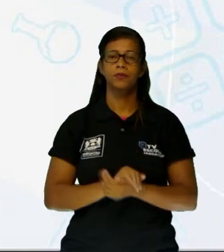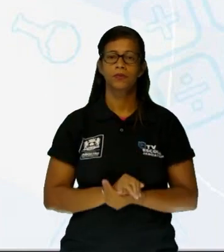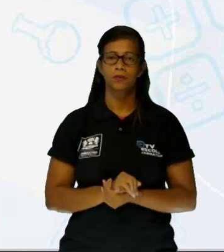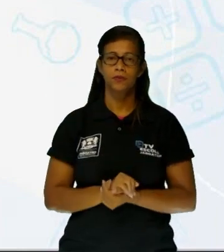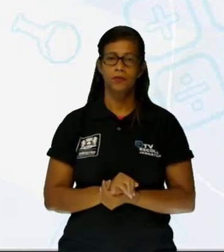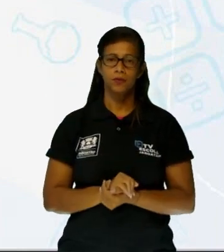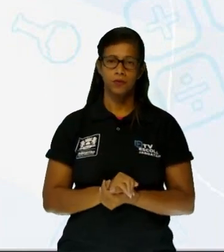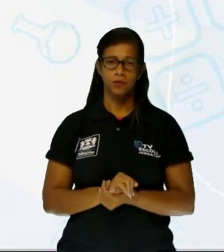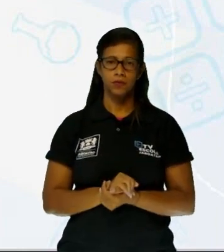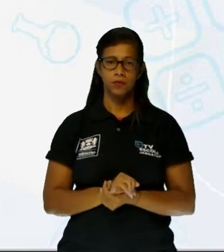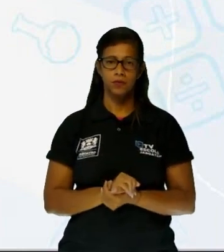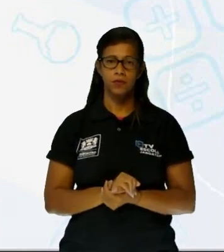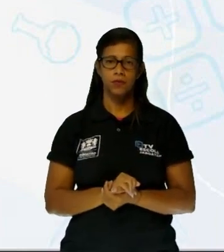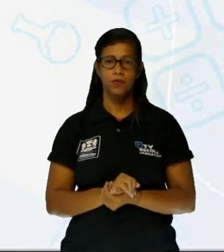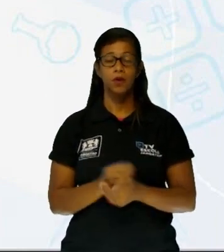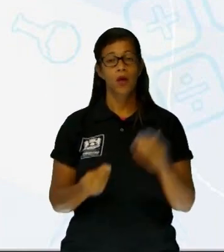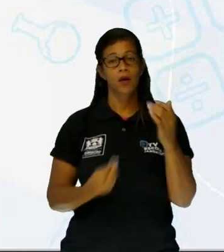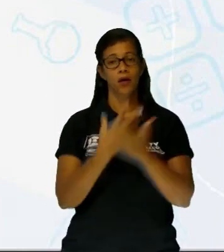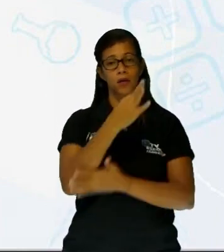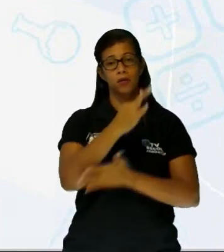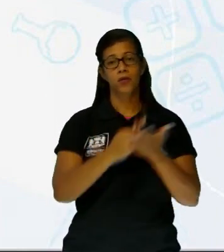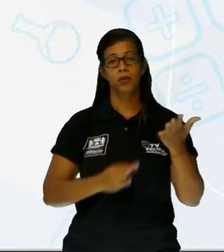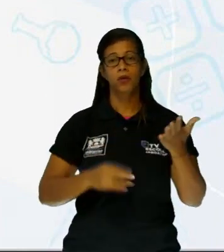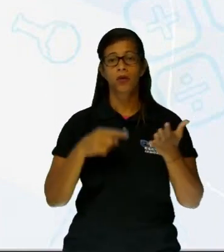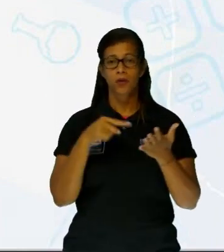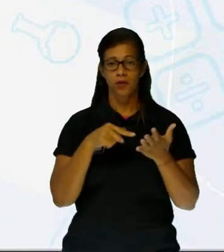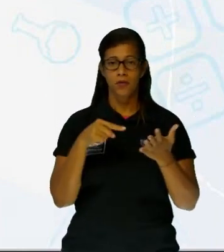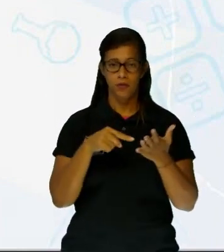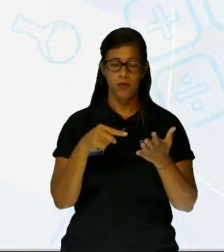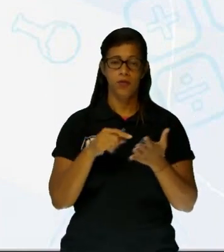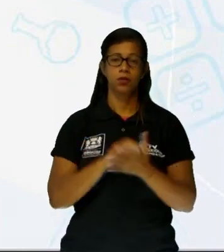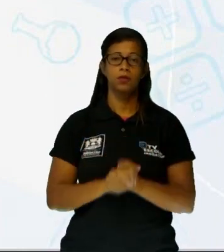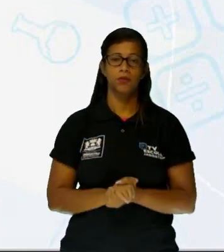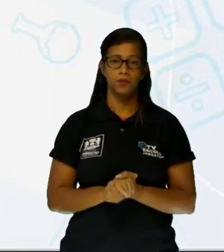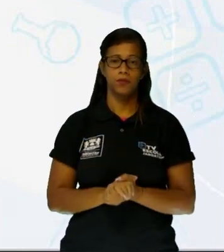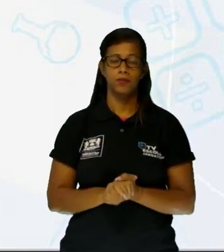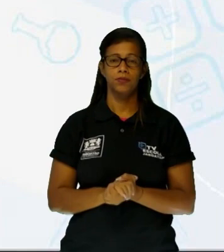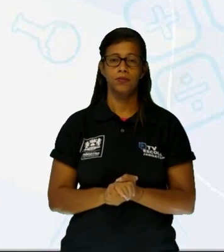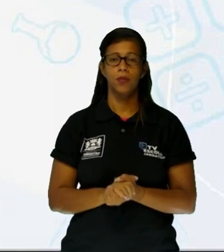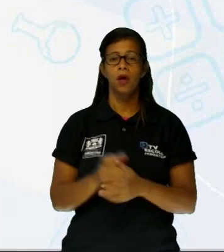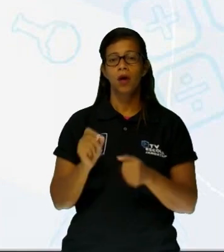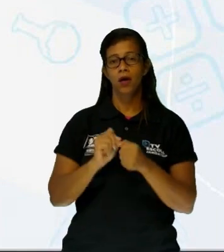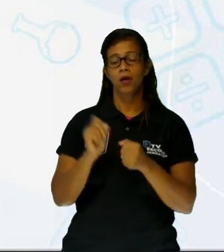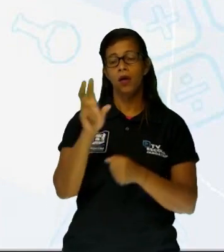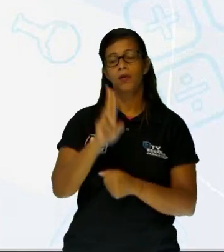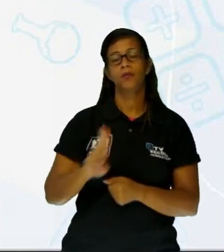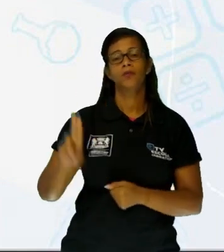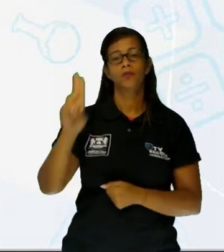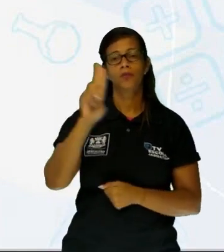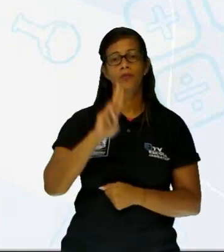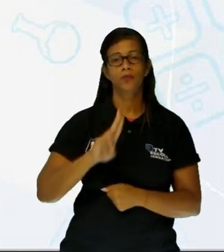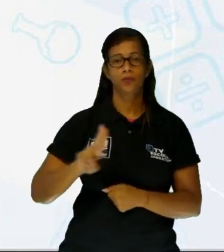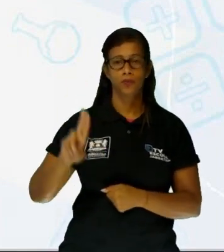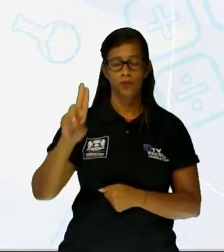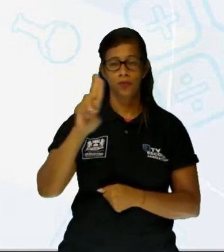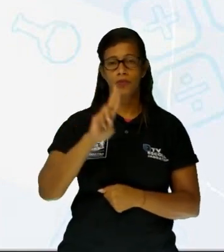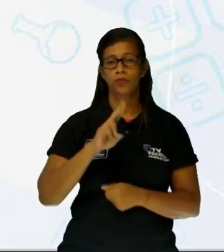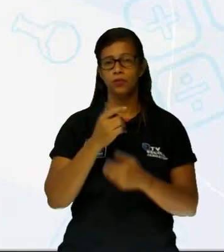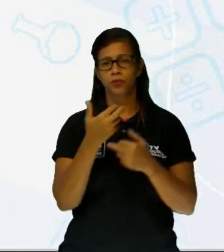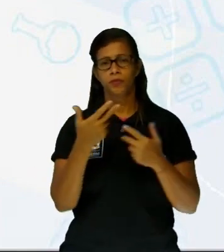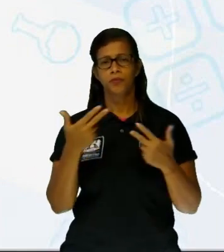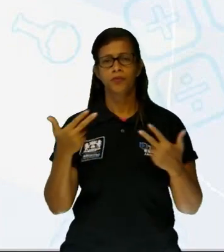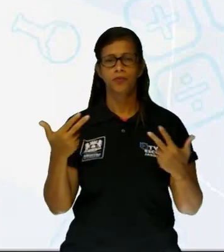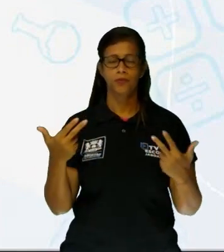Na construção do texto, o jornalista faz uso de várias estratégias discursivas. A única estratégia não